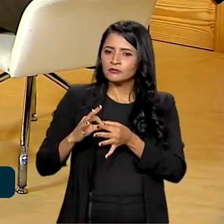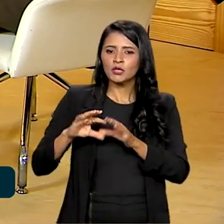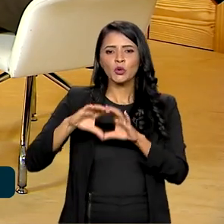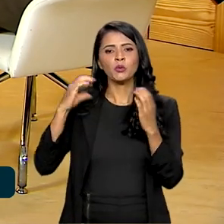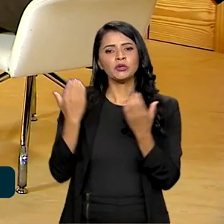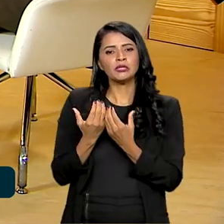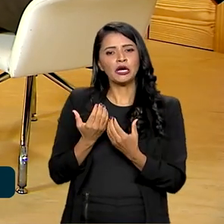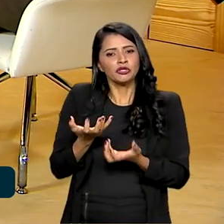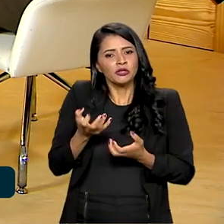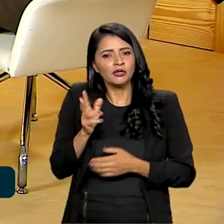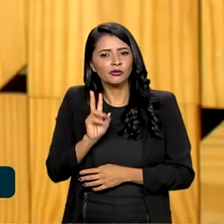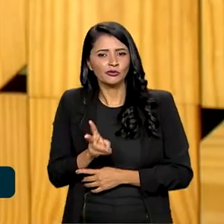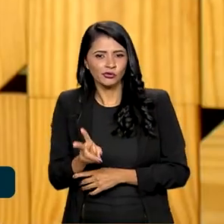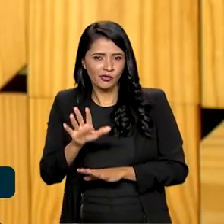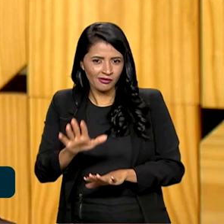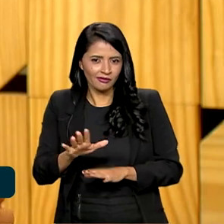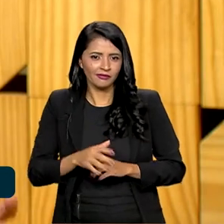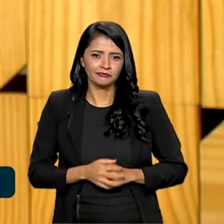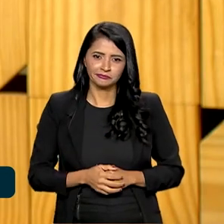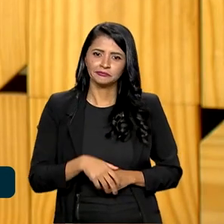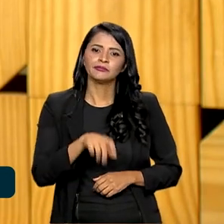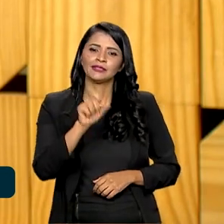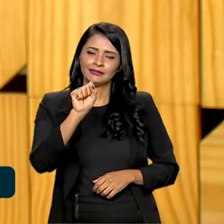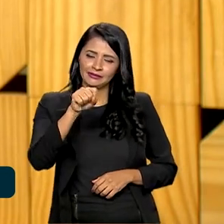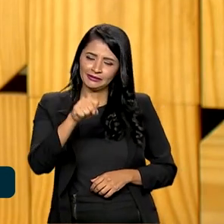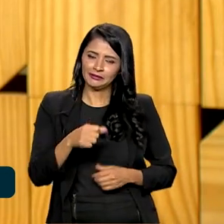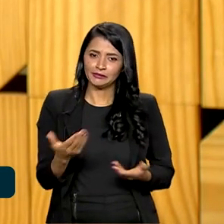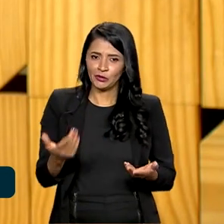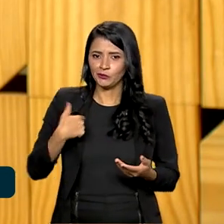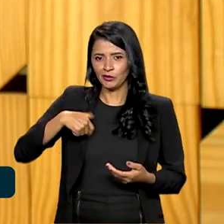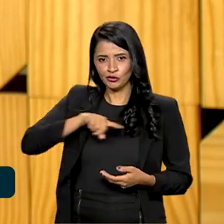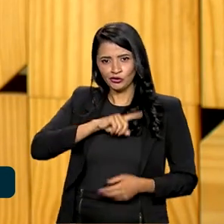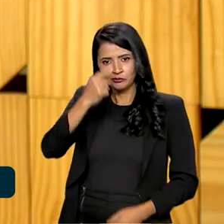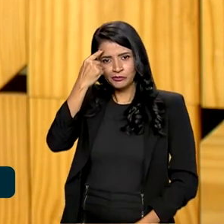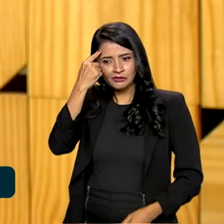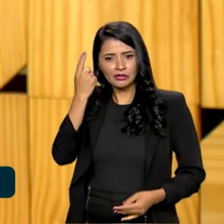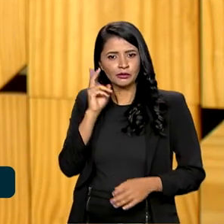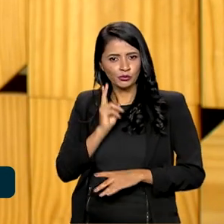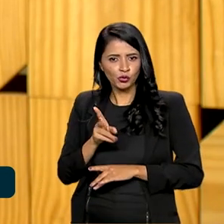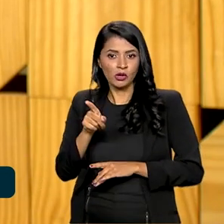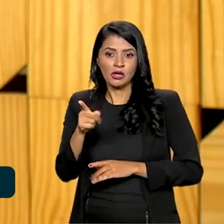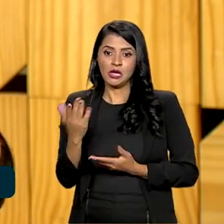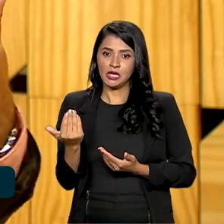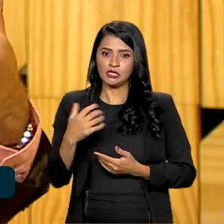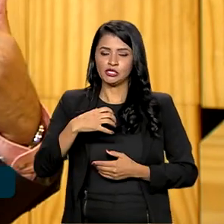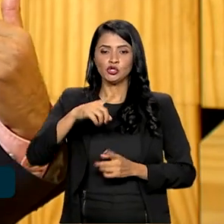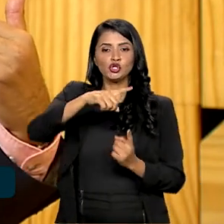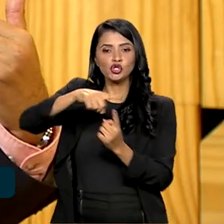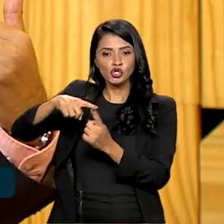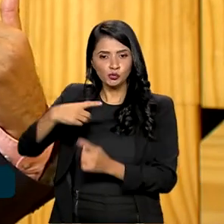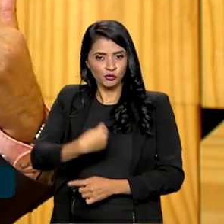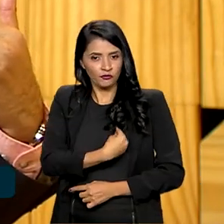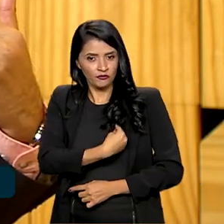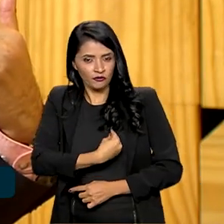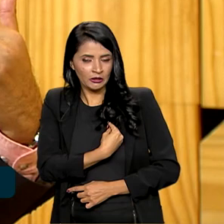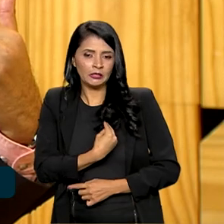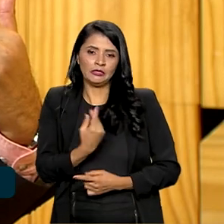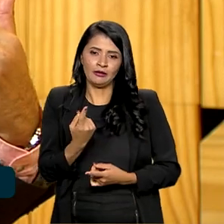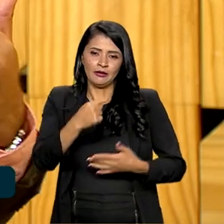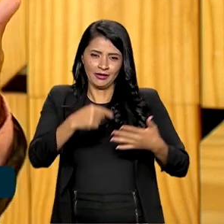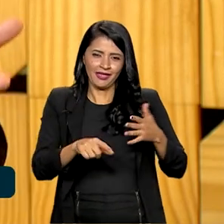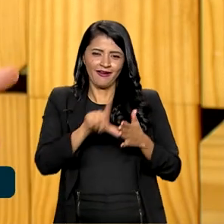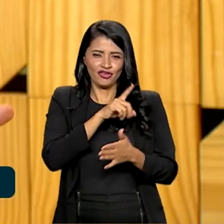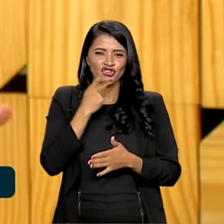e querer permanecer ali. Sem dúvida, sem dúvida. Então, para a gente pensar na continuidade desse modo de vida, além das ações que eu coloquei